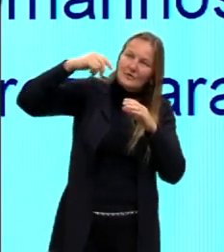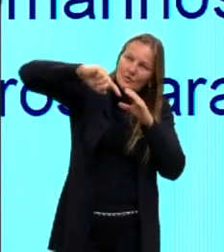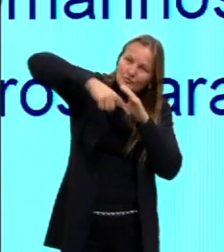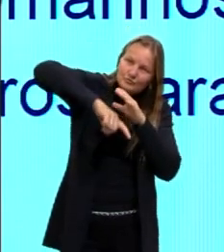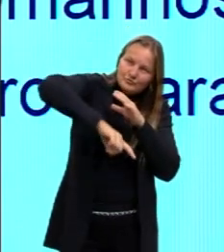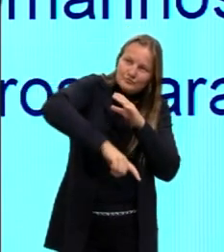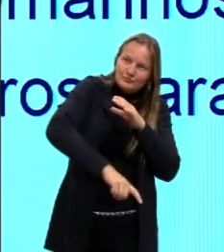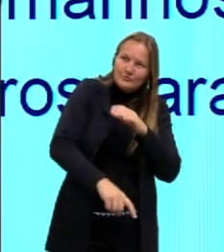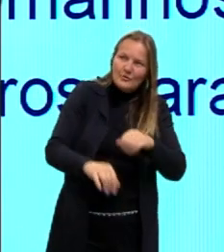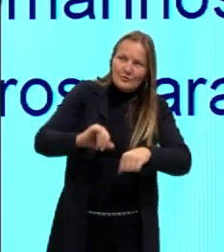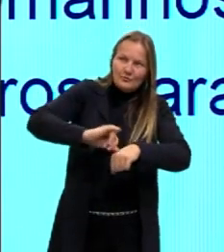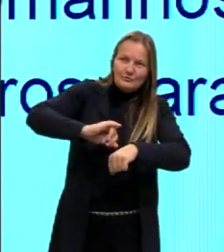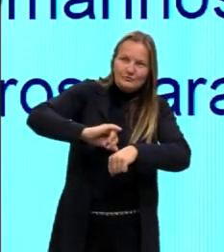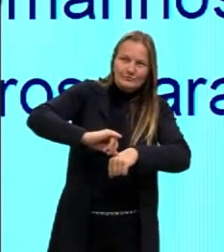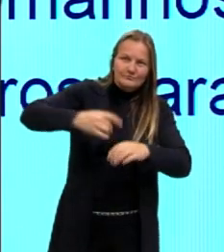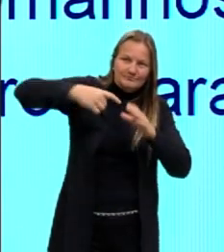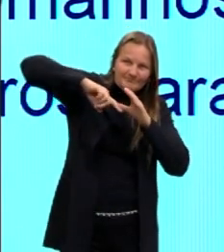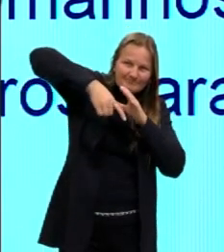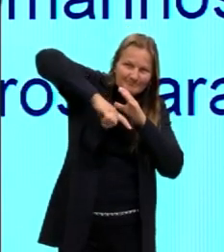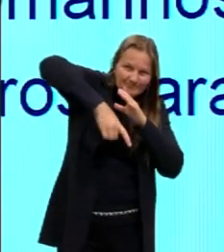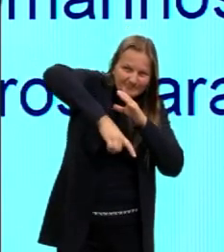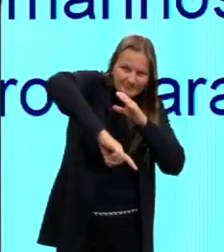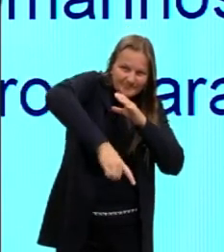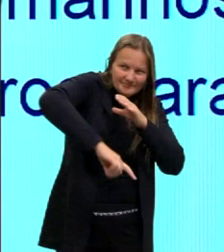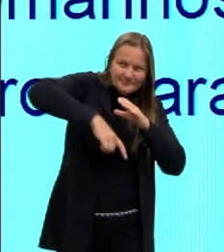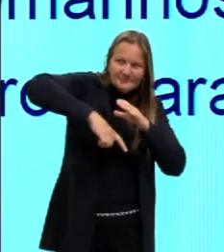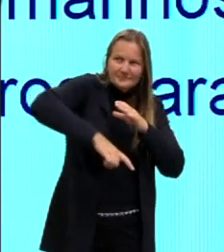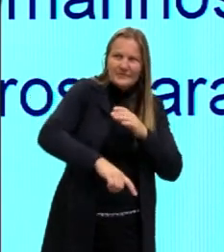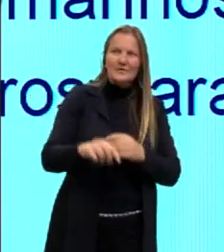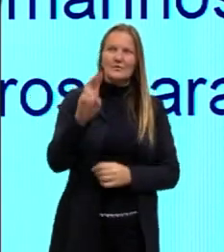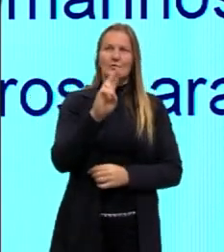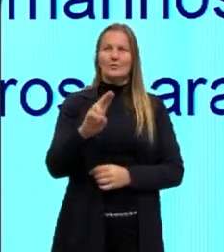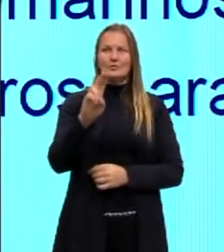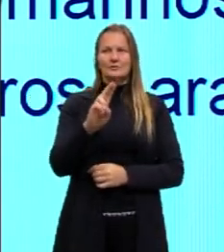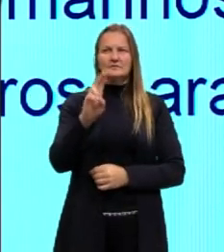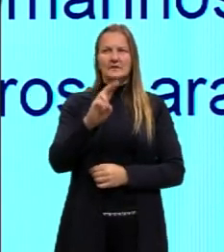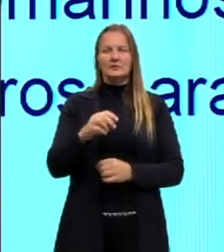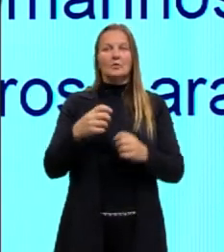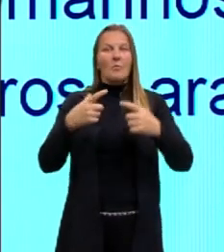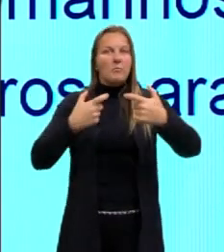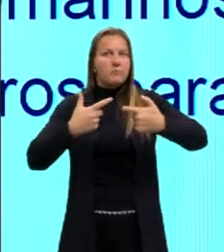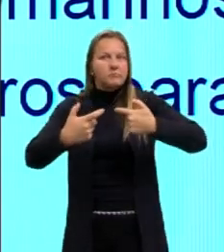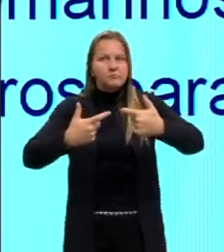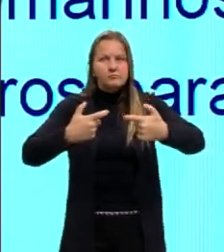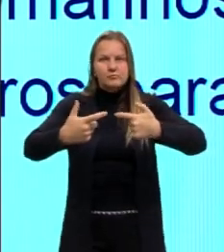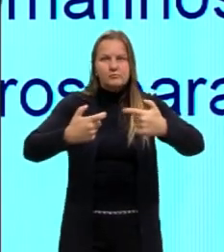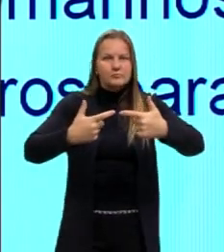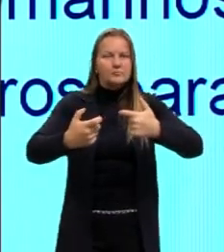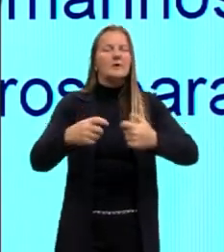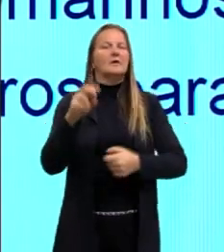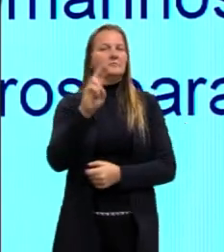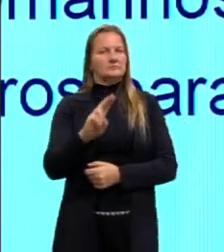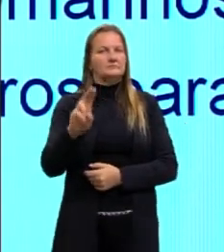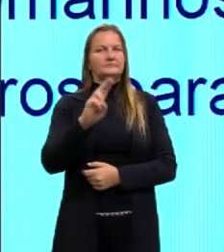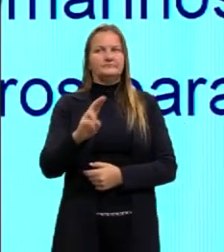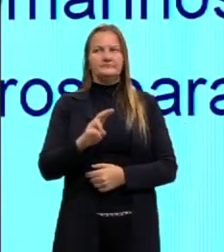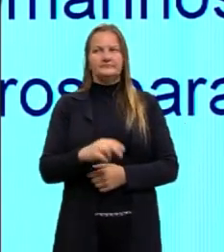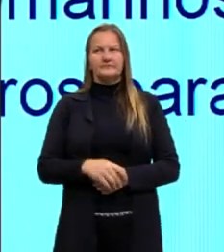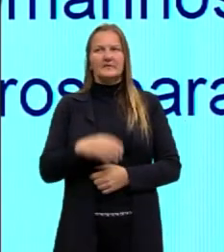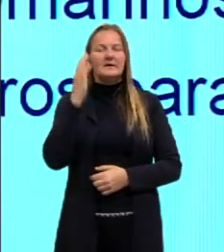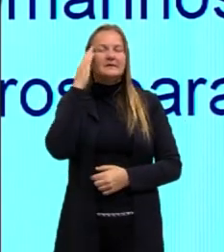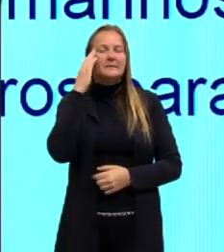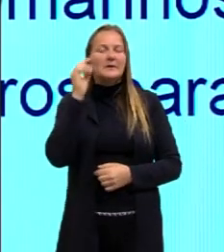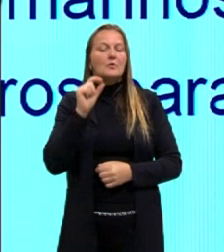provavelmente, isso aqui foi usado muito em guerras, tá pessoal? Para eles